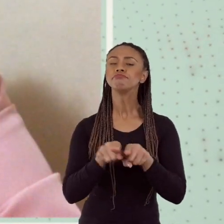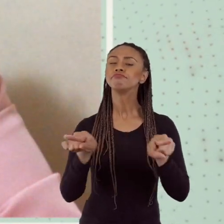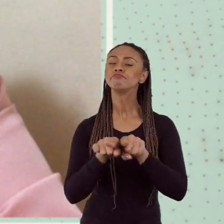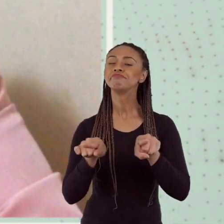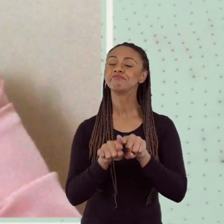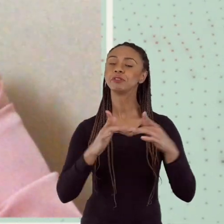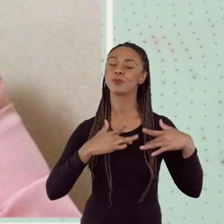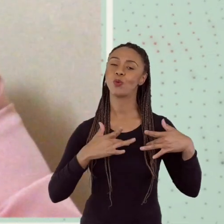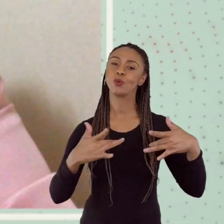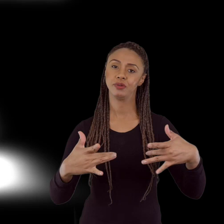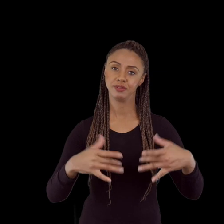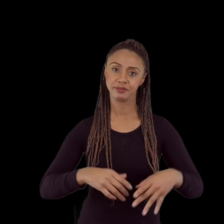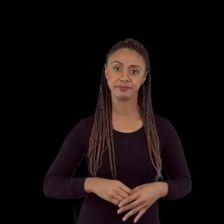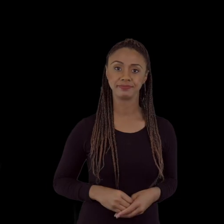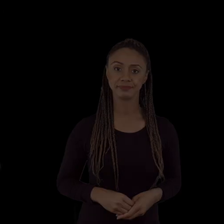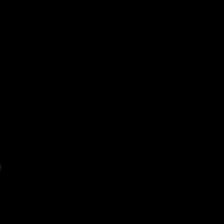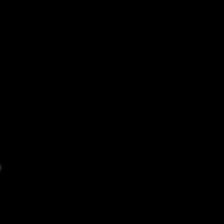muito coração também.